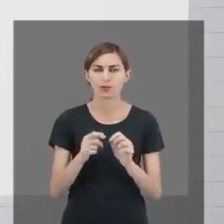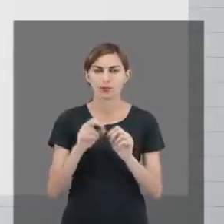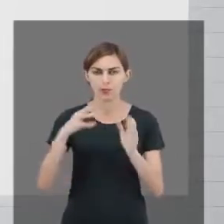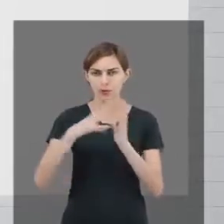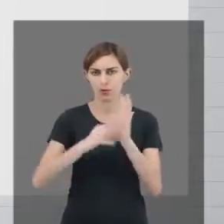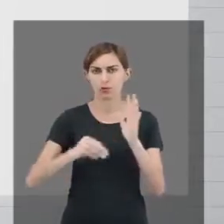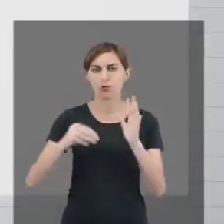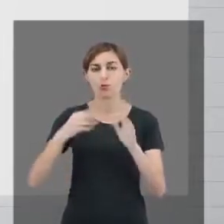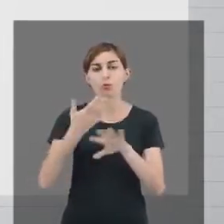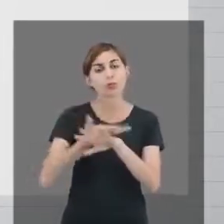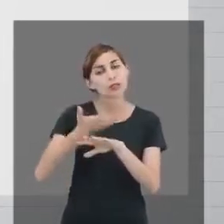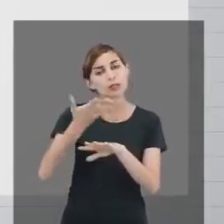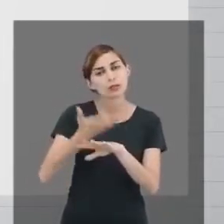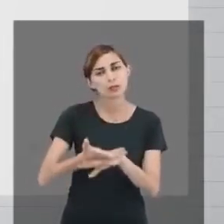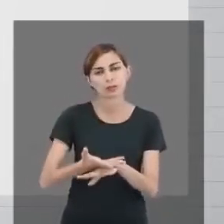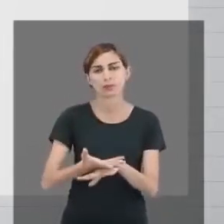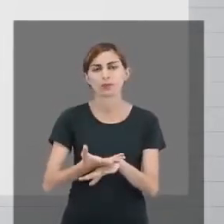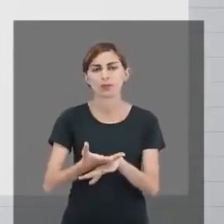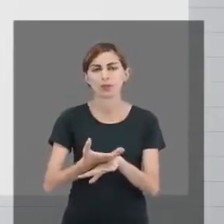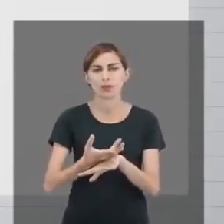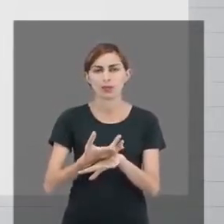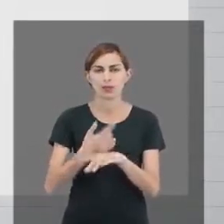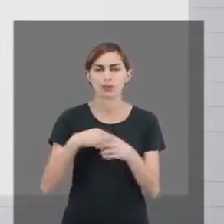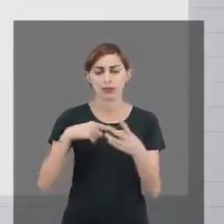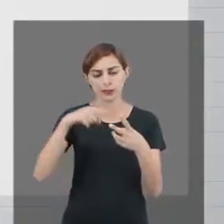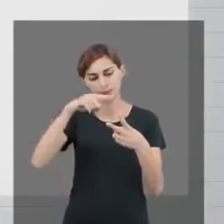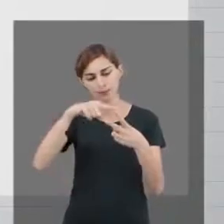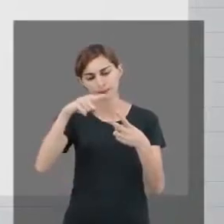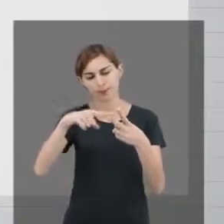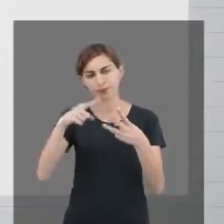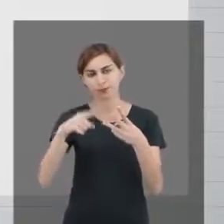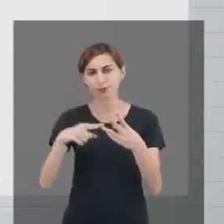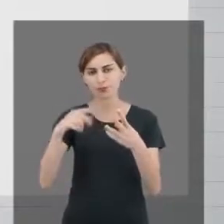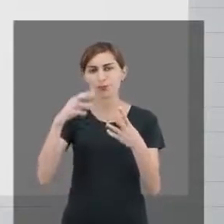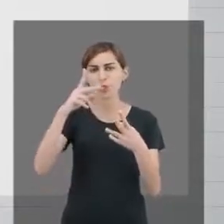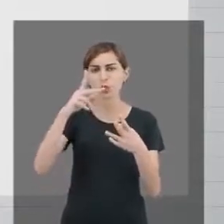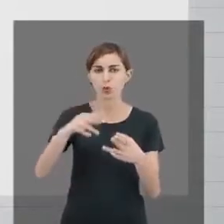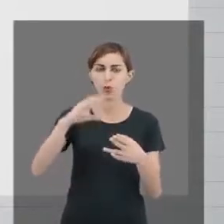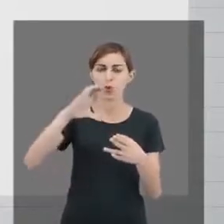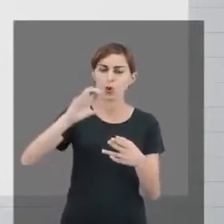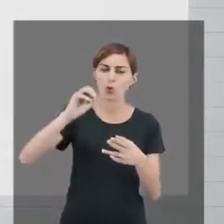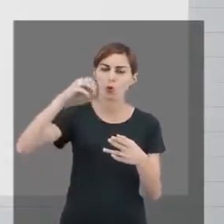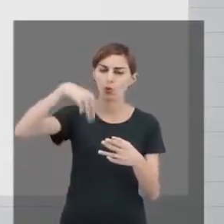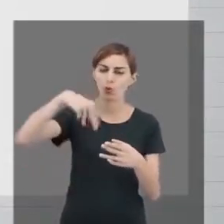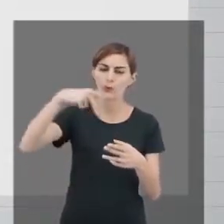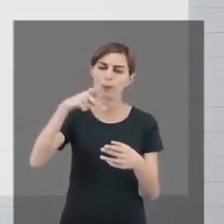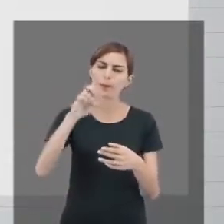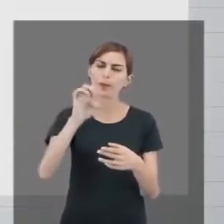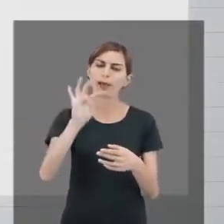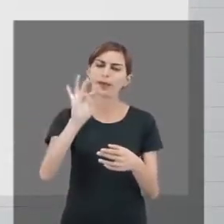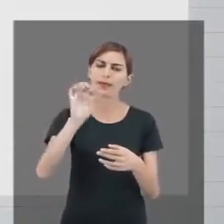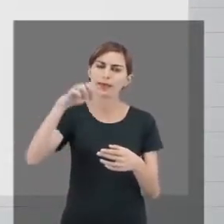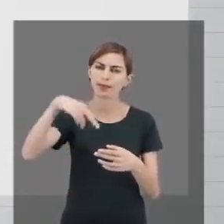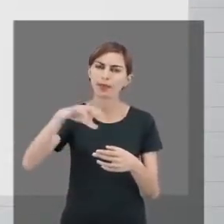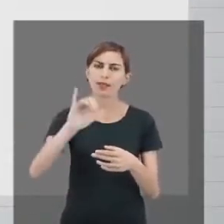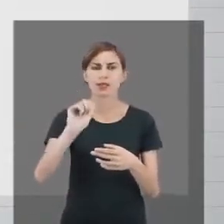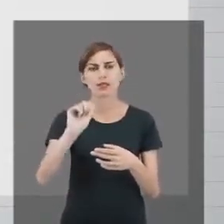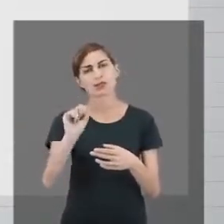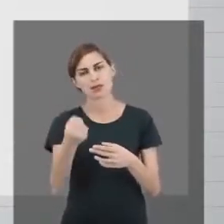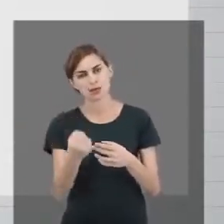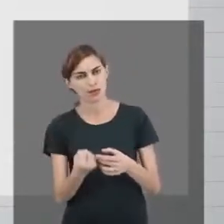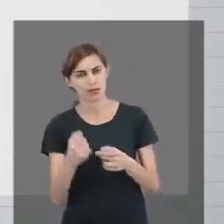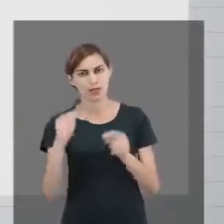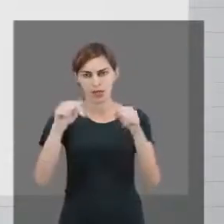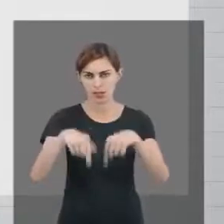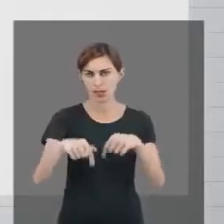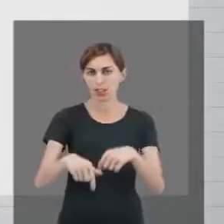Essas disciplinas são divididas em competências, certo? Como assim competências? A gente aqui nos